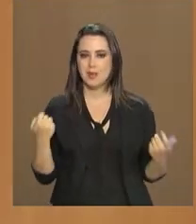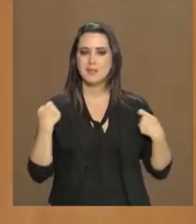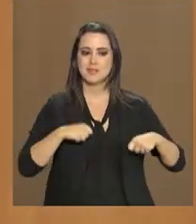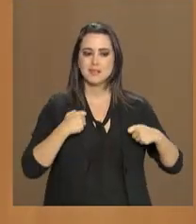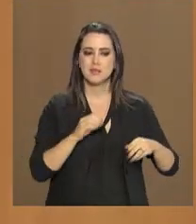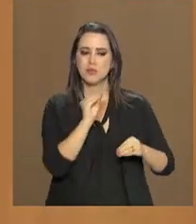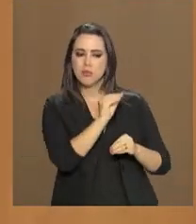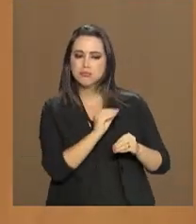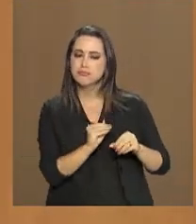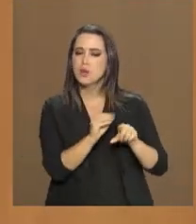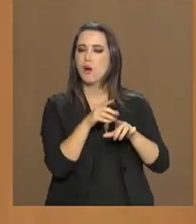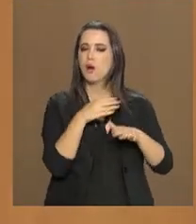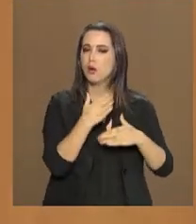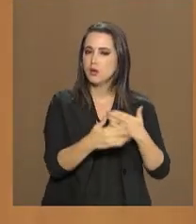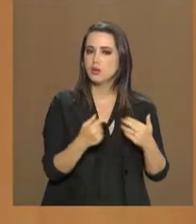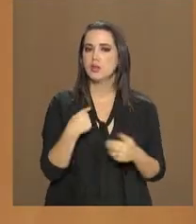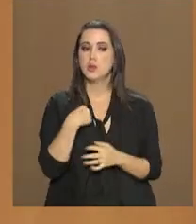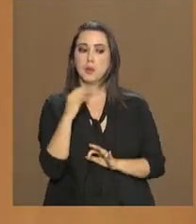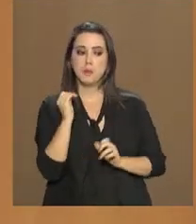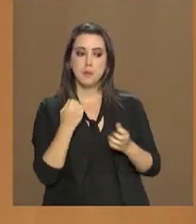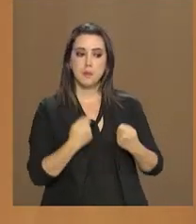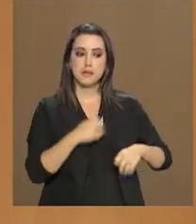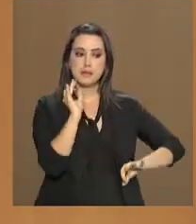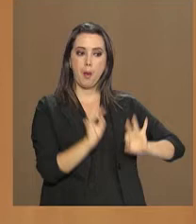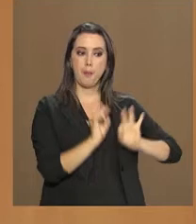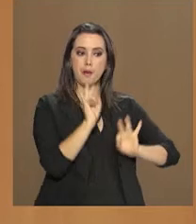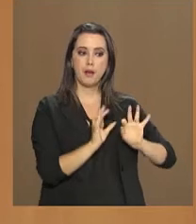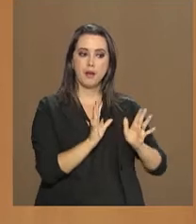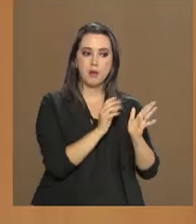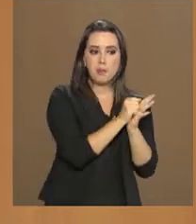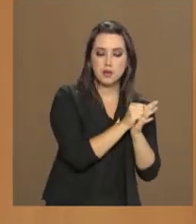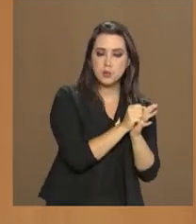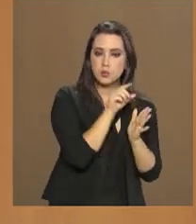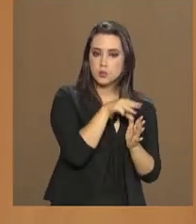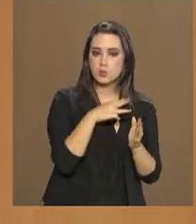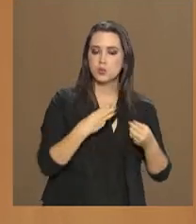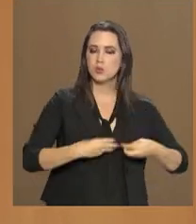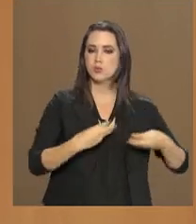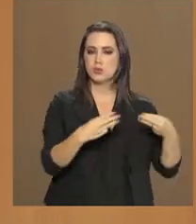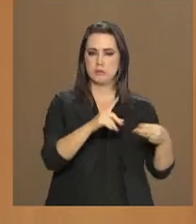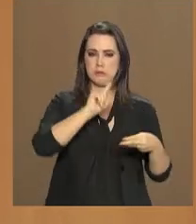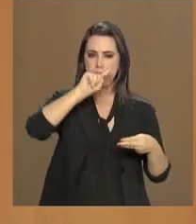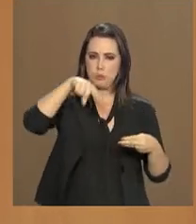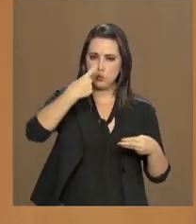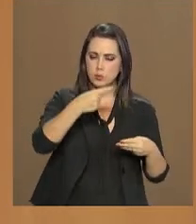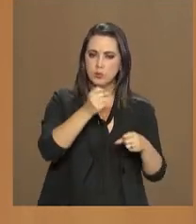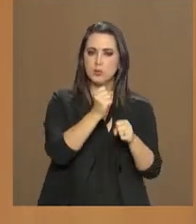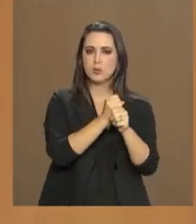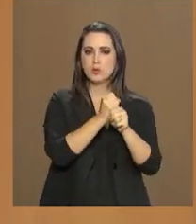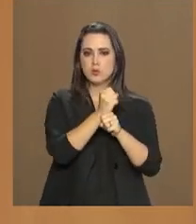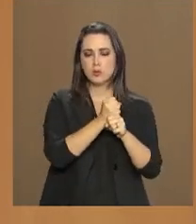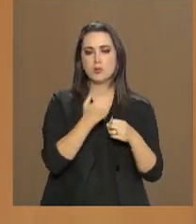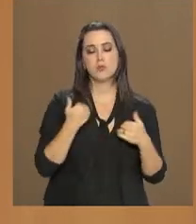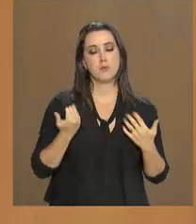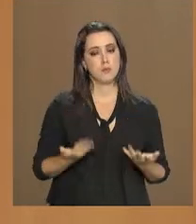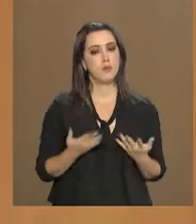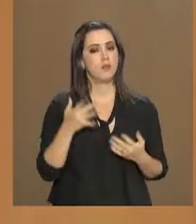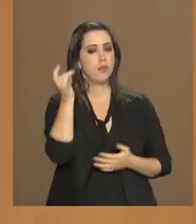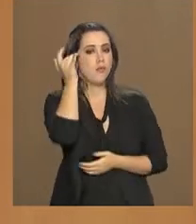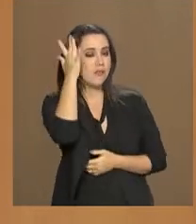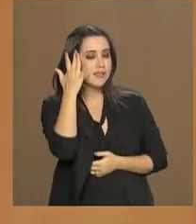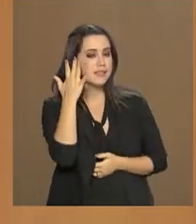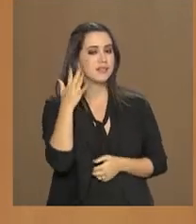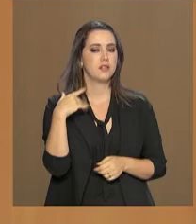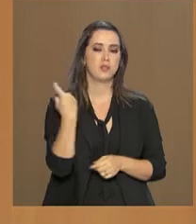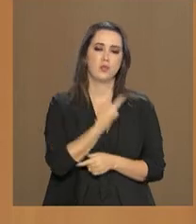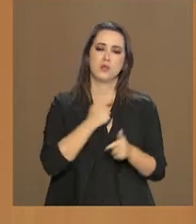E cabe a mim me preparar para assumir o comando da pasta a partir da próxima gestão. Facilita em